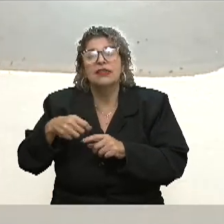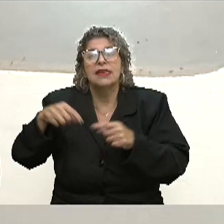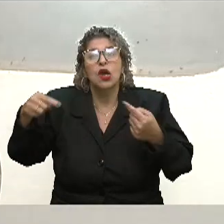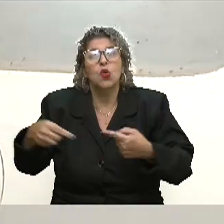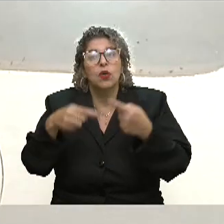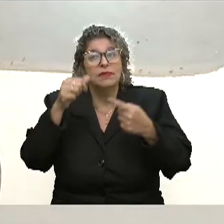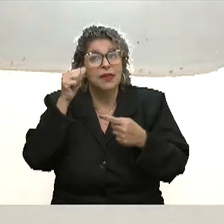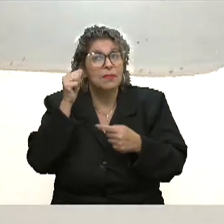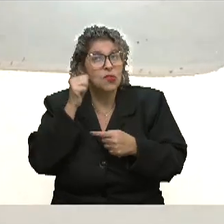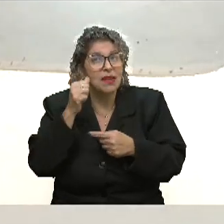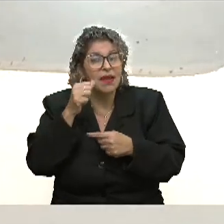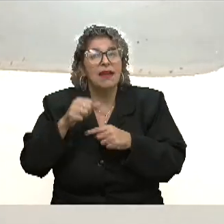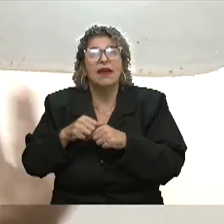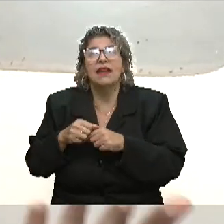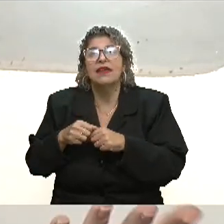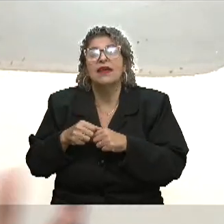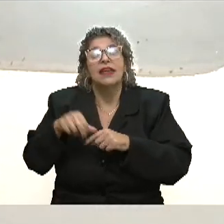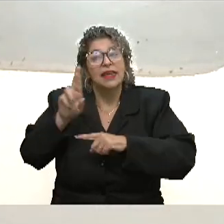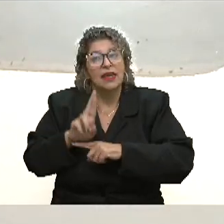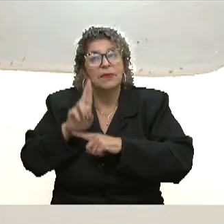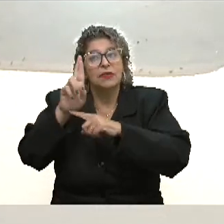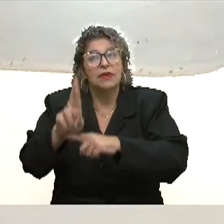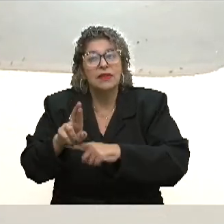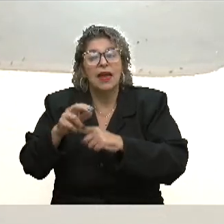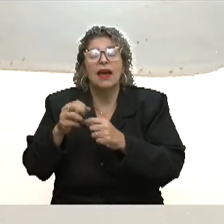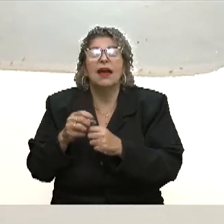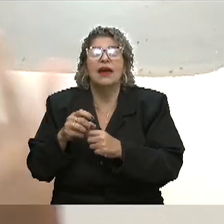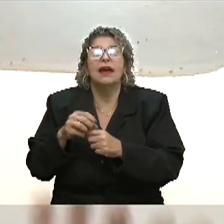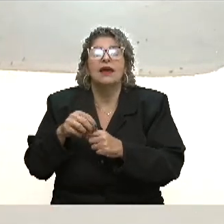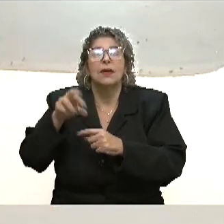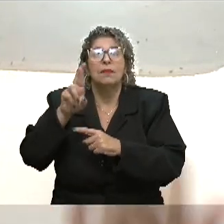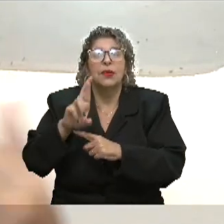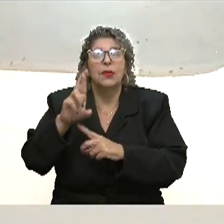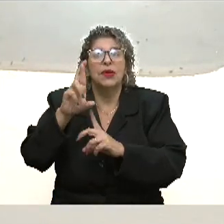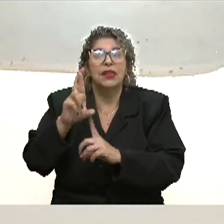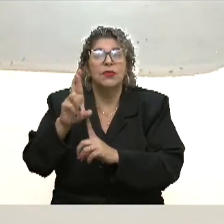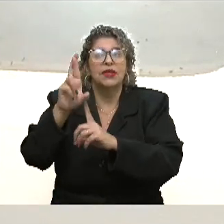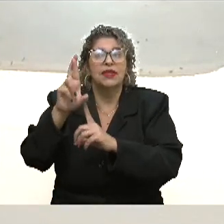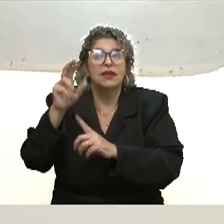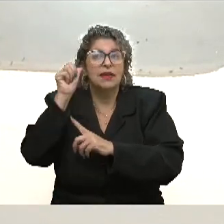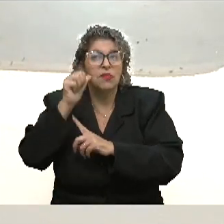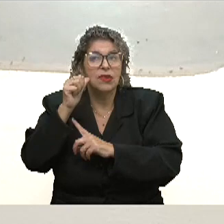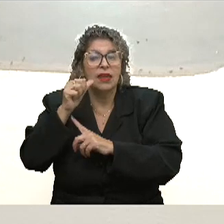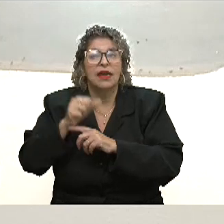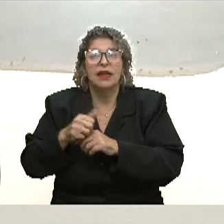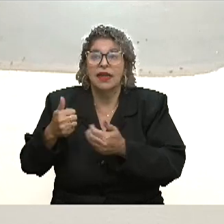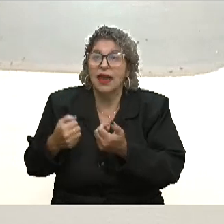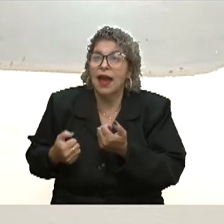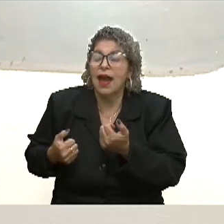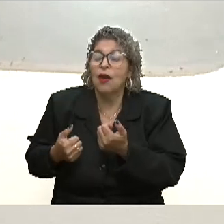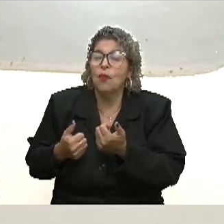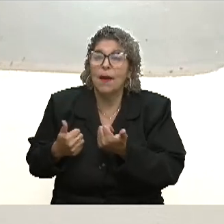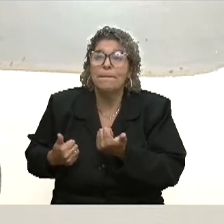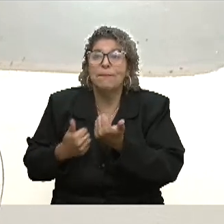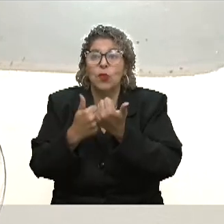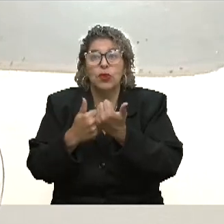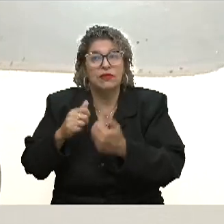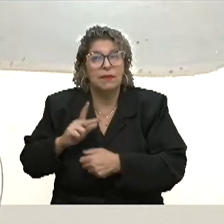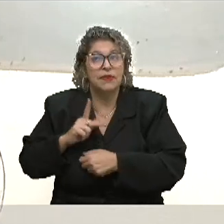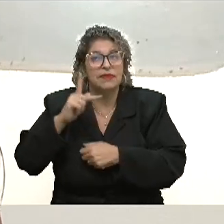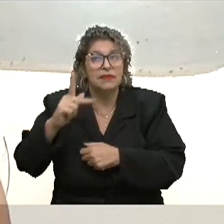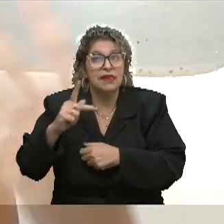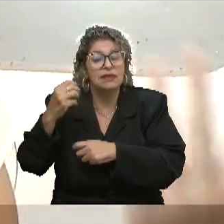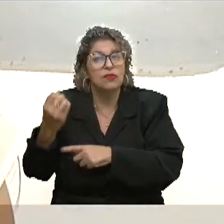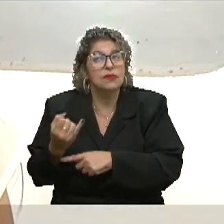e a própria representatividade. A Procuradoria Especial da Mulher tem todo o apoio da presidência, o que é algo extremamente importante. Então